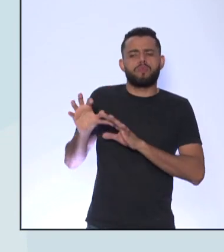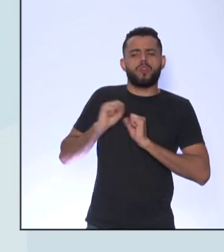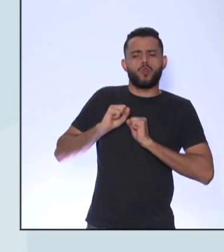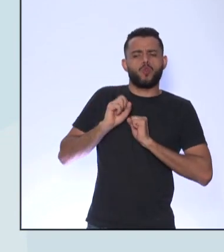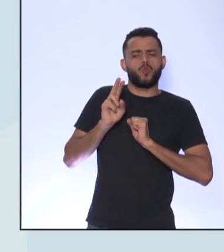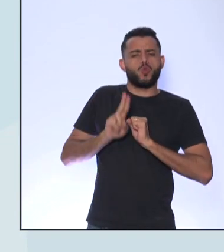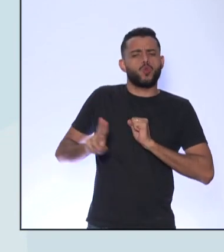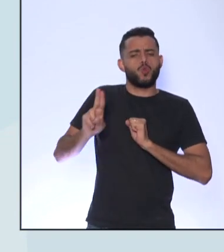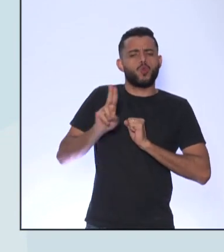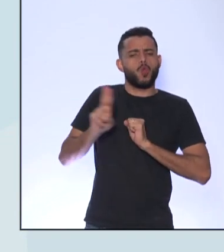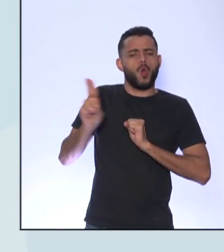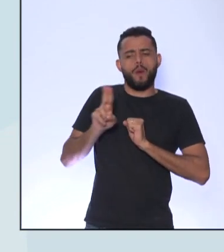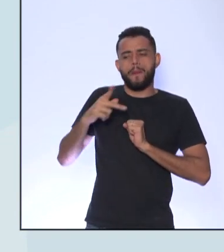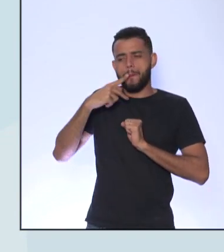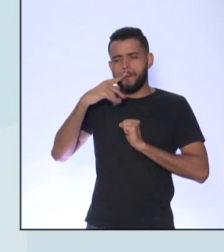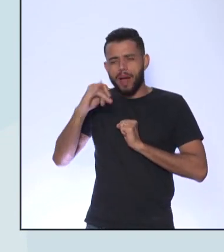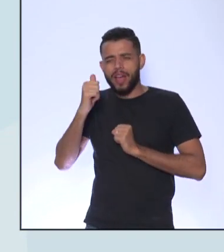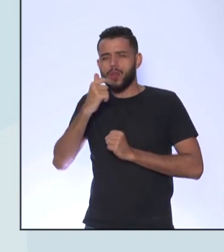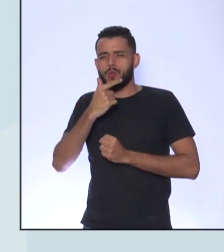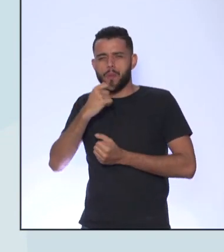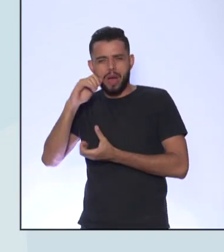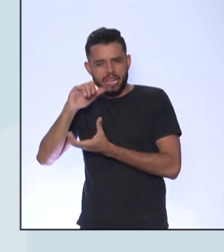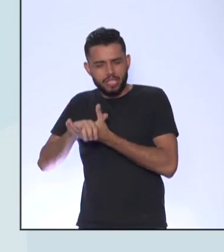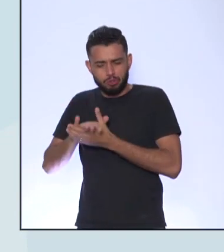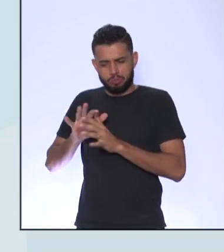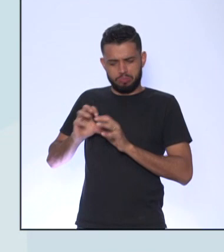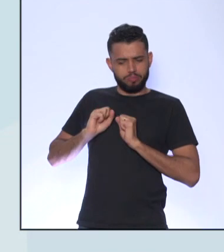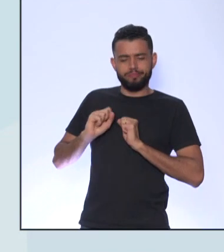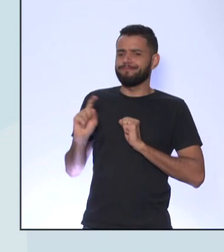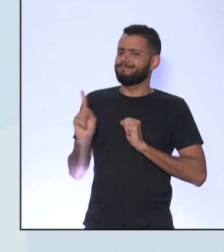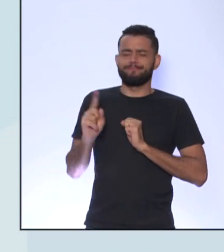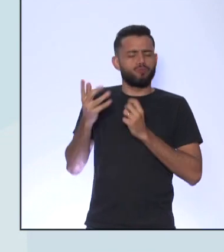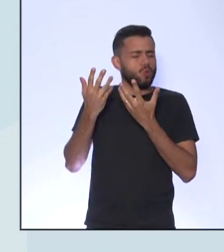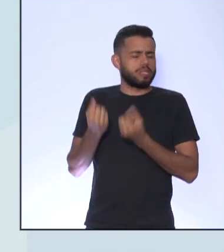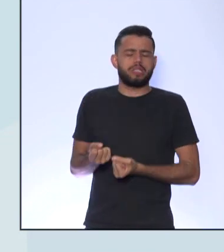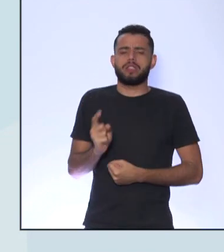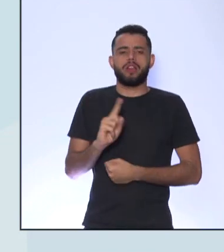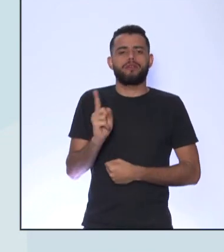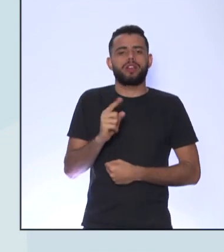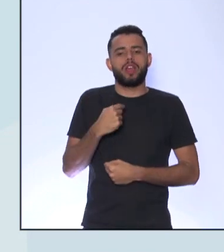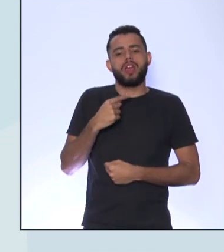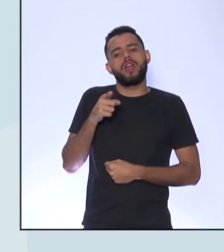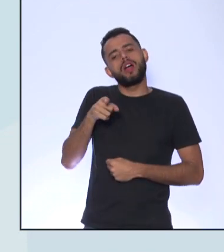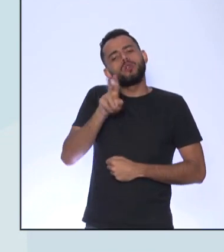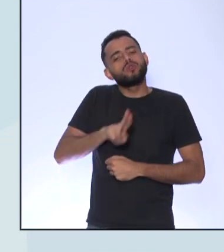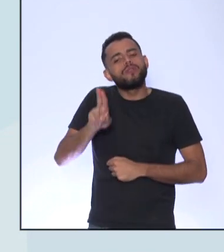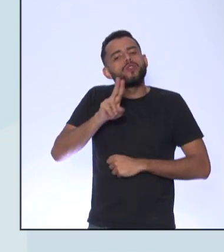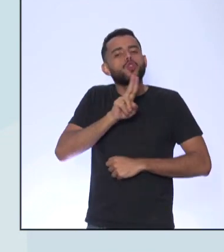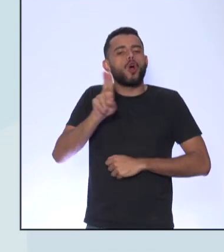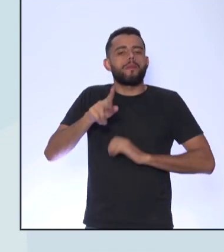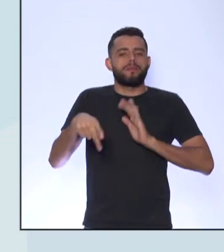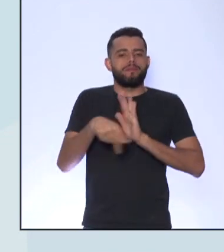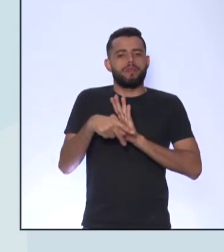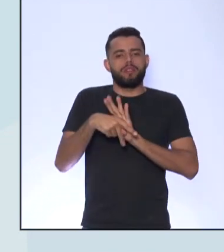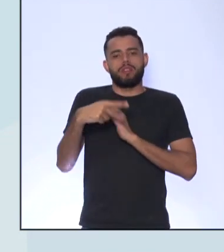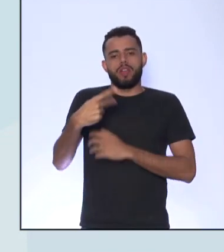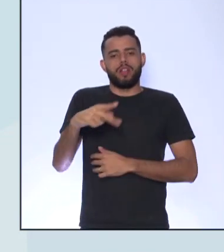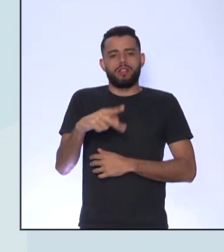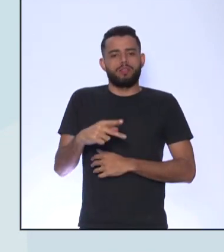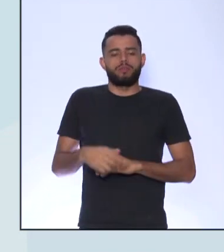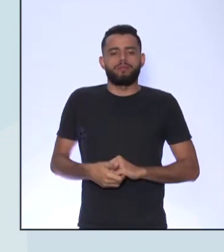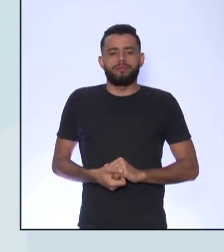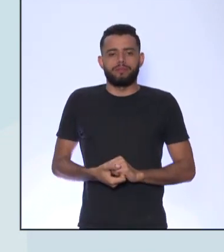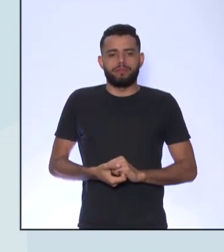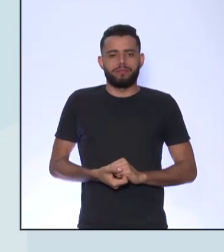um codinome Um nome ficcional Para poder escrever Ela não usava o nome dos homens Para escrever as suas obras